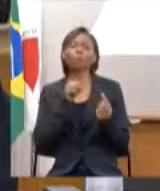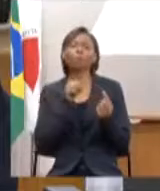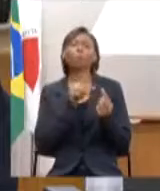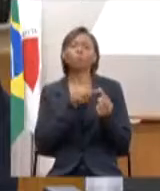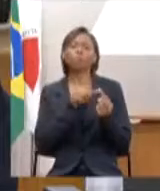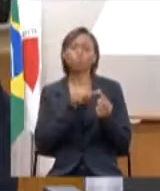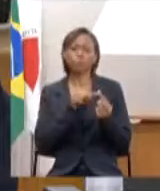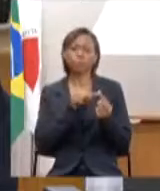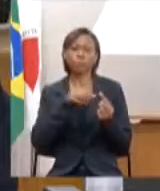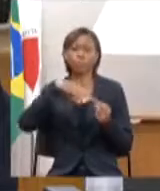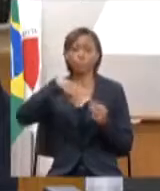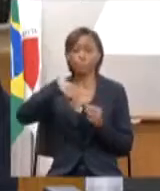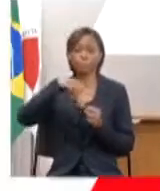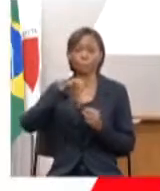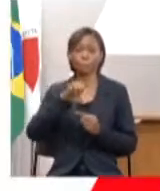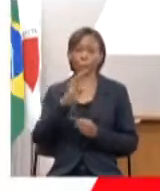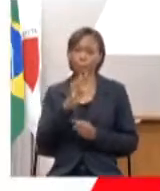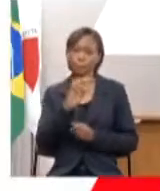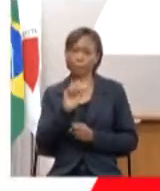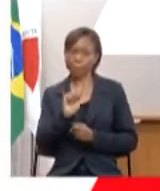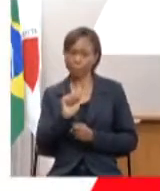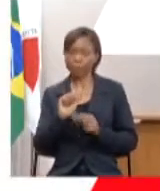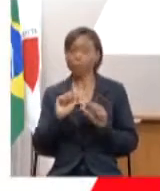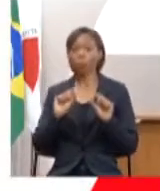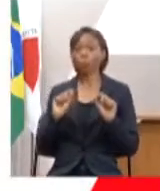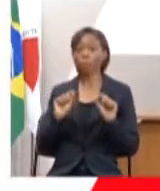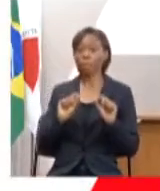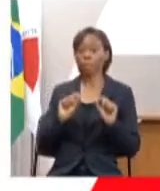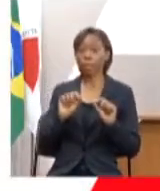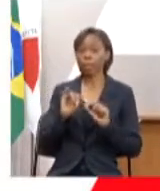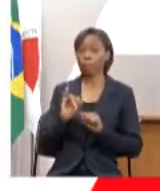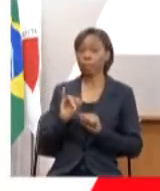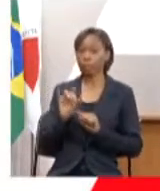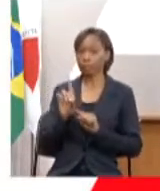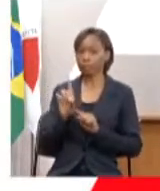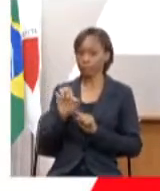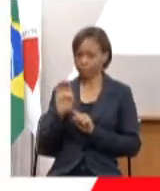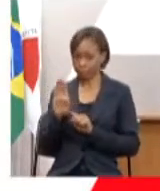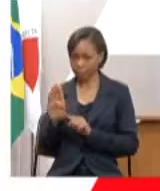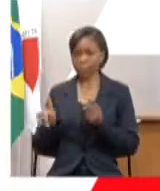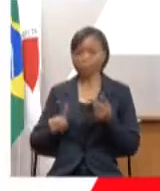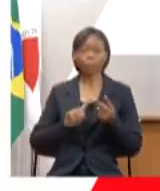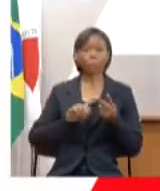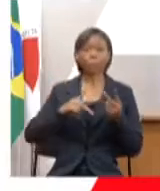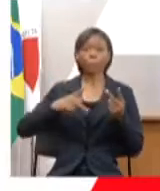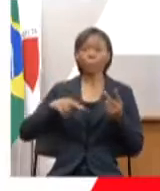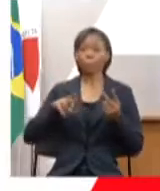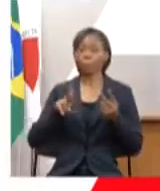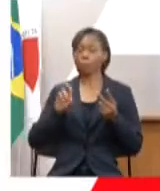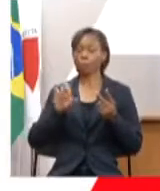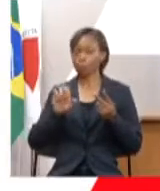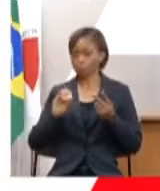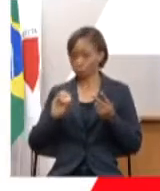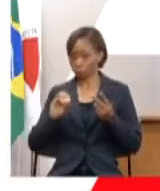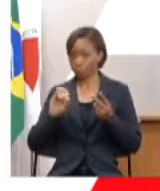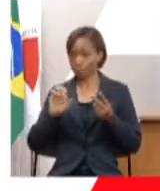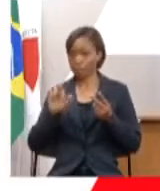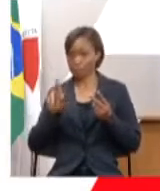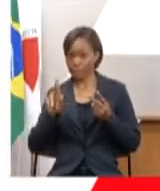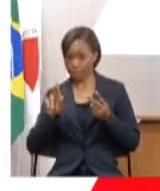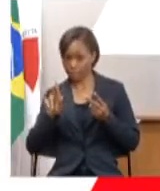nós temos a meta de IDEB, mas também de PROEB. no IDEB que foi medido em 2019,